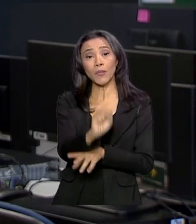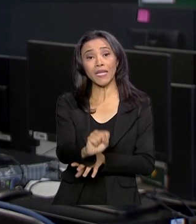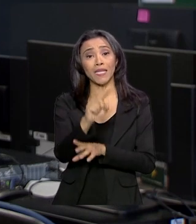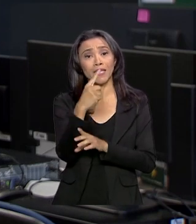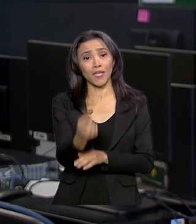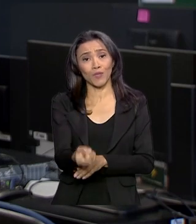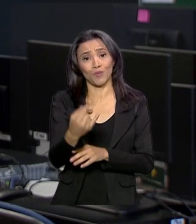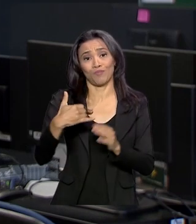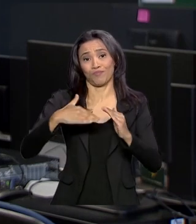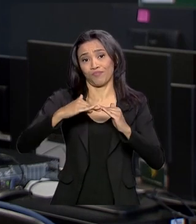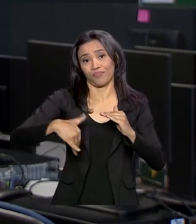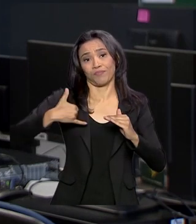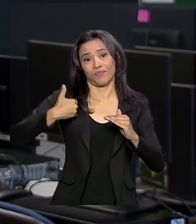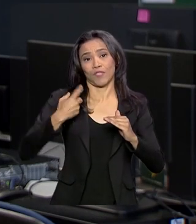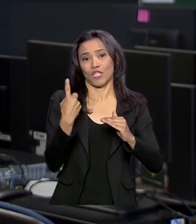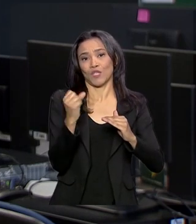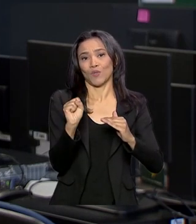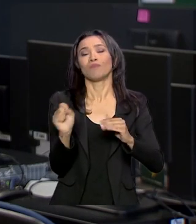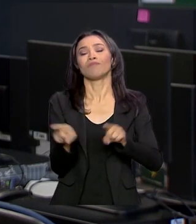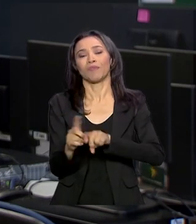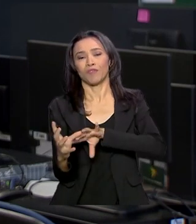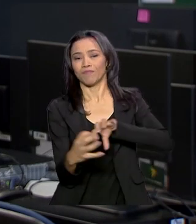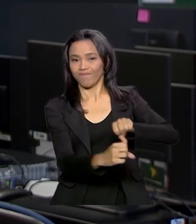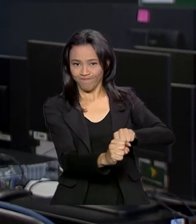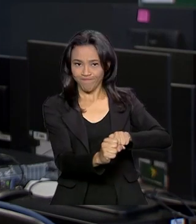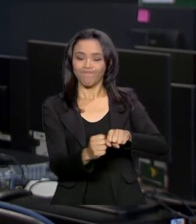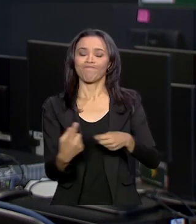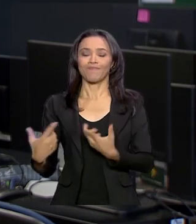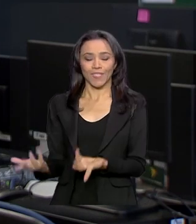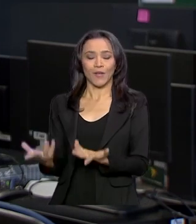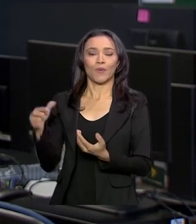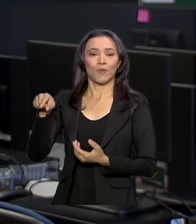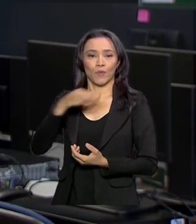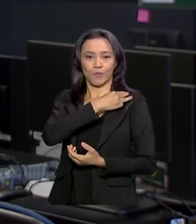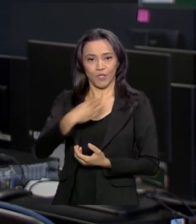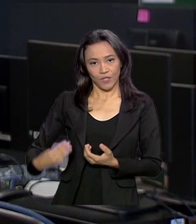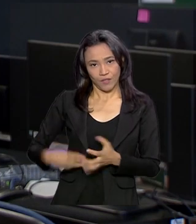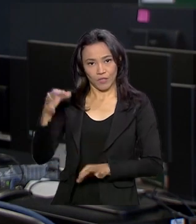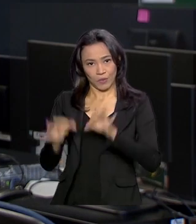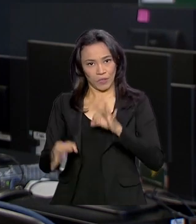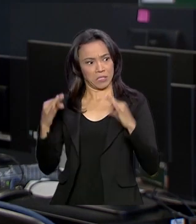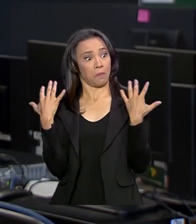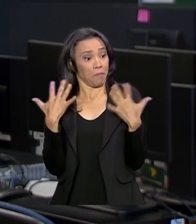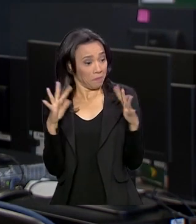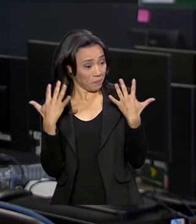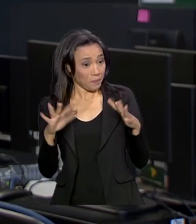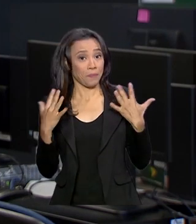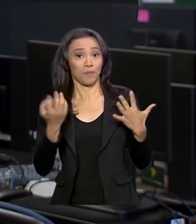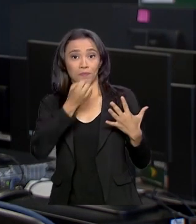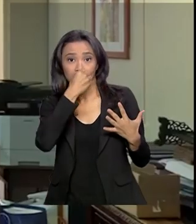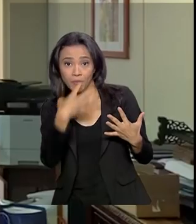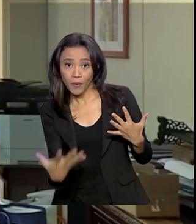O ministro da Justiça e Segurança Pública, Sérgio Moro, comemorou os bons resultados do Em Frente Brasil.